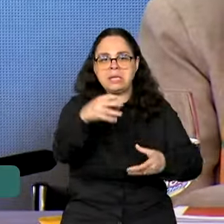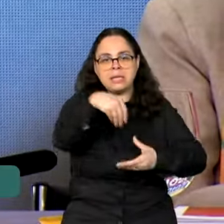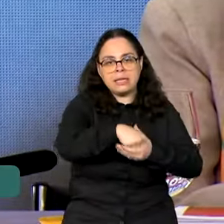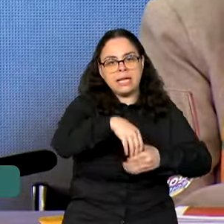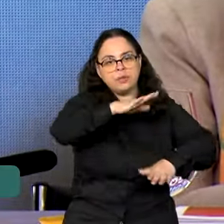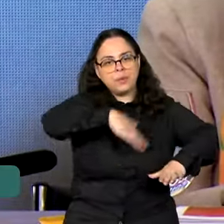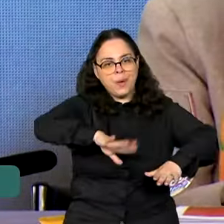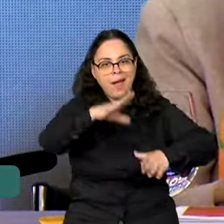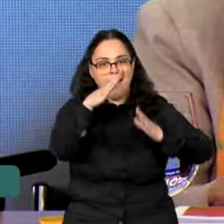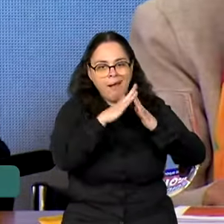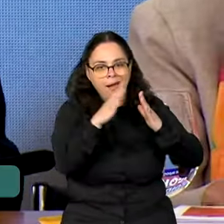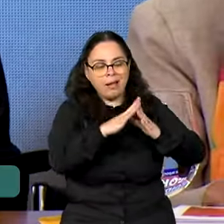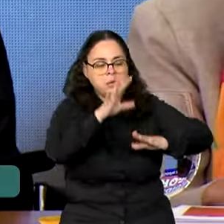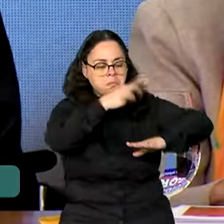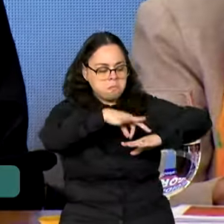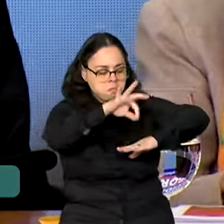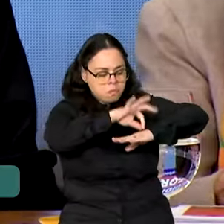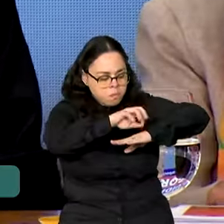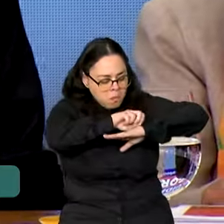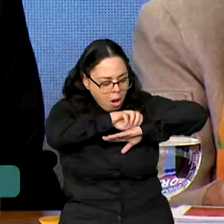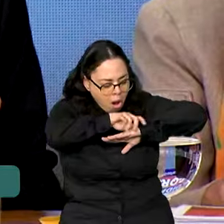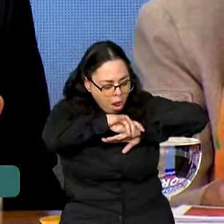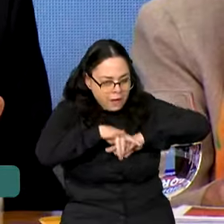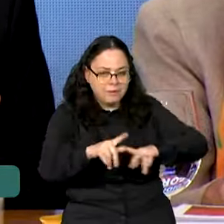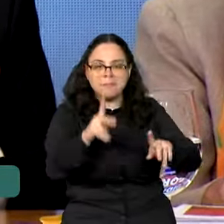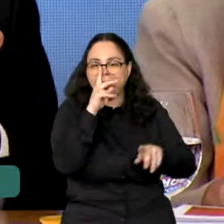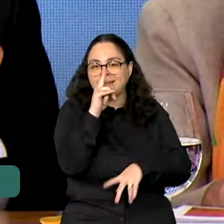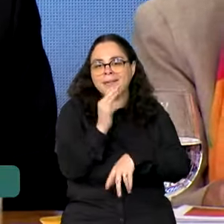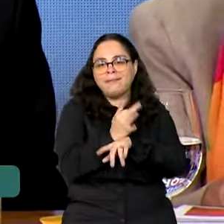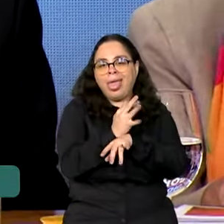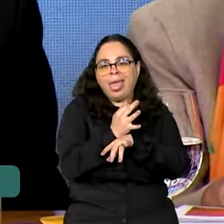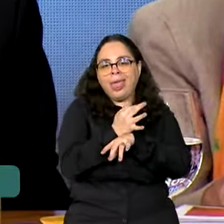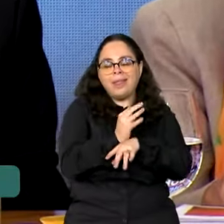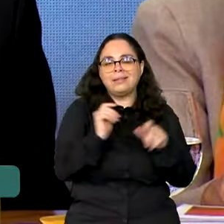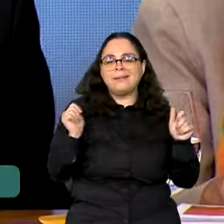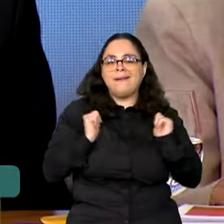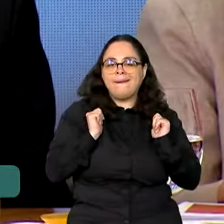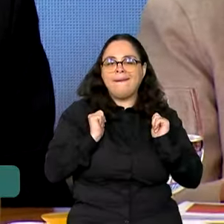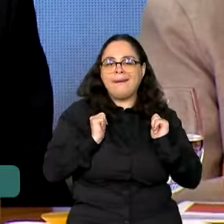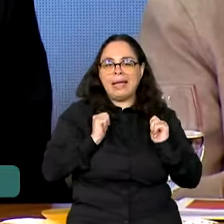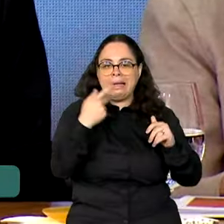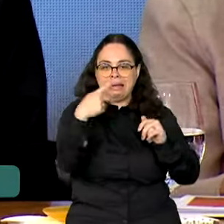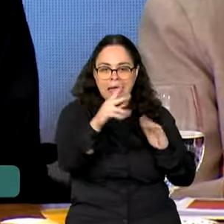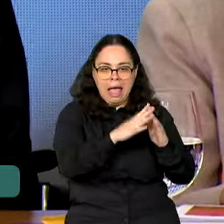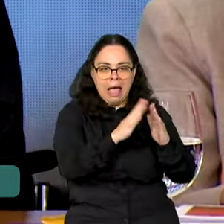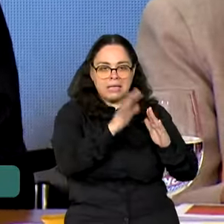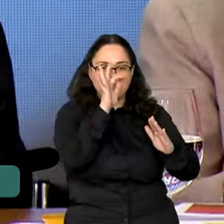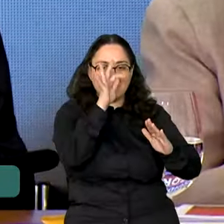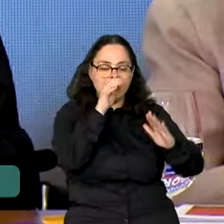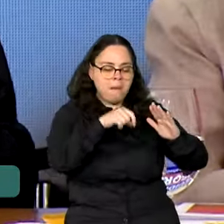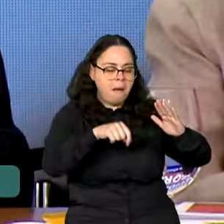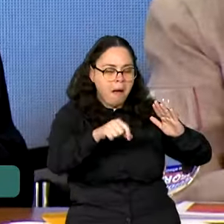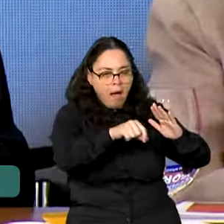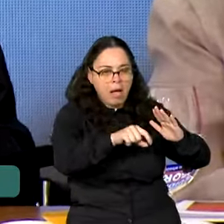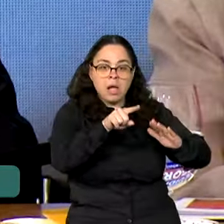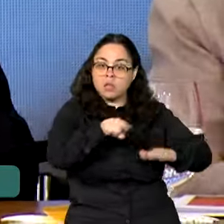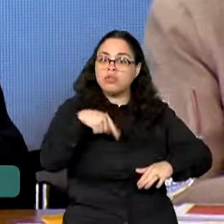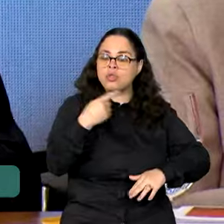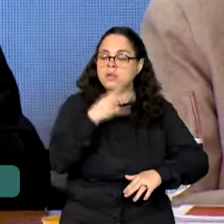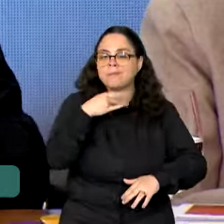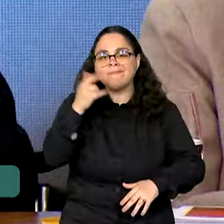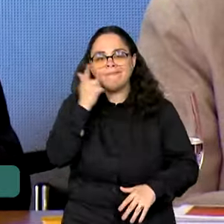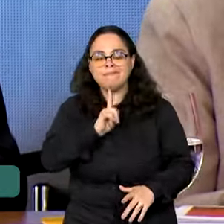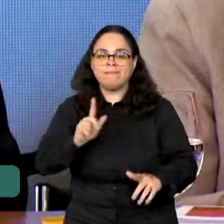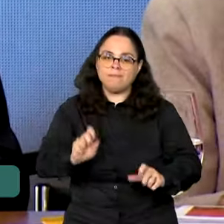possibilidade dos mosquitos ficarem tirando férias no seu quintal, a gente vai ter muito mais